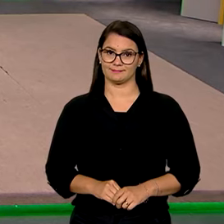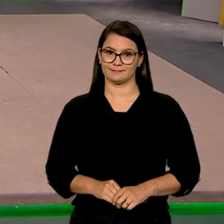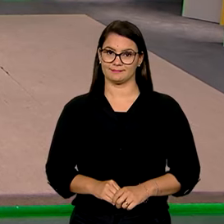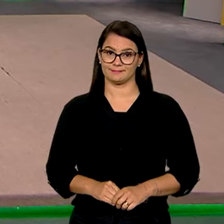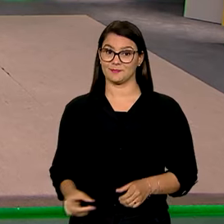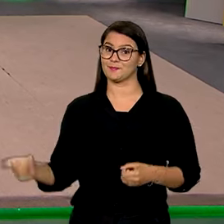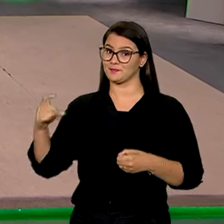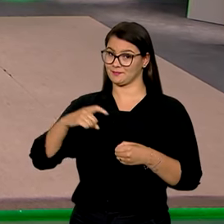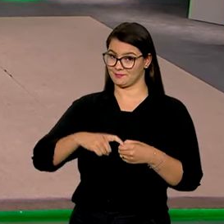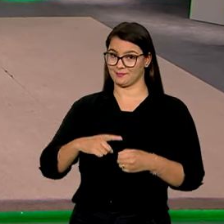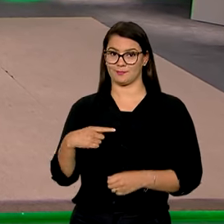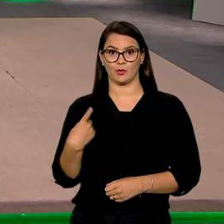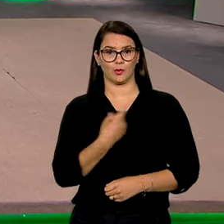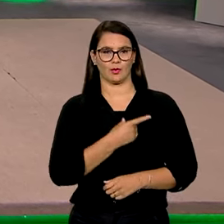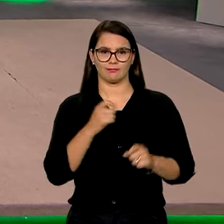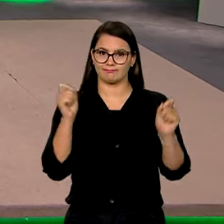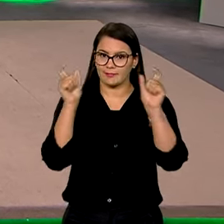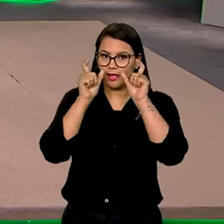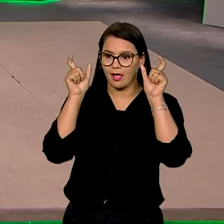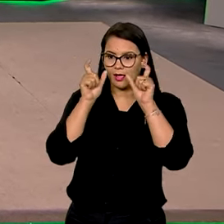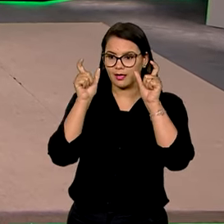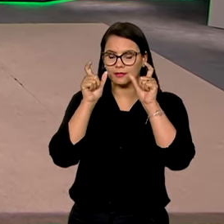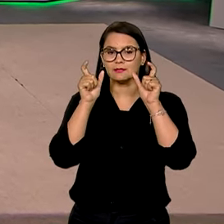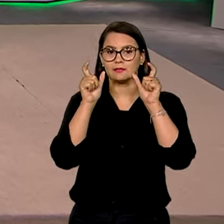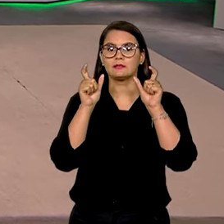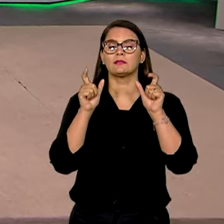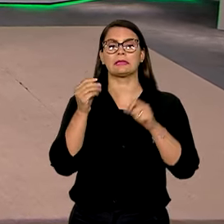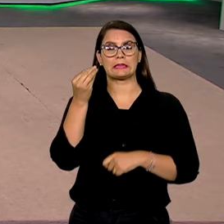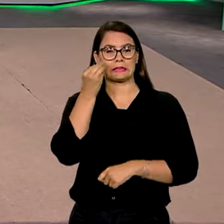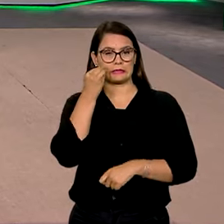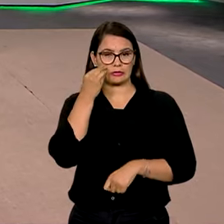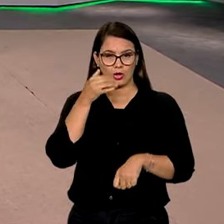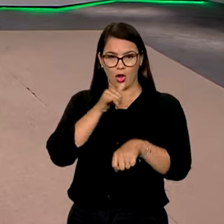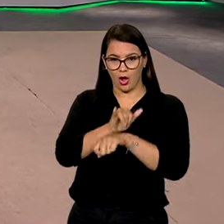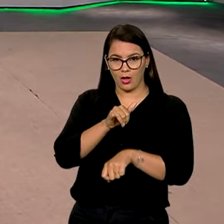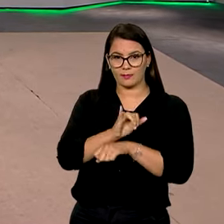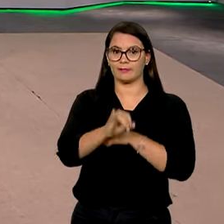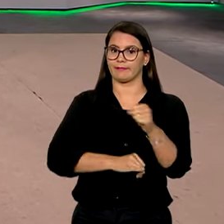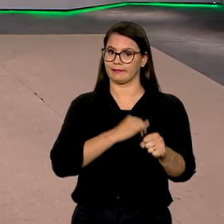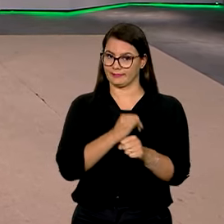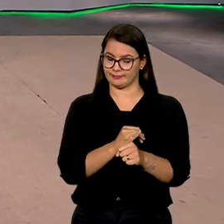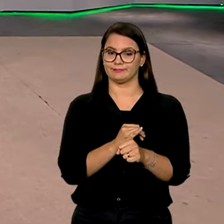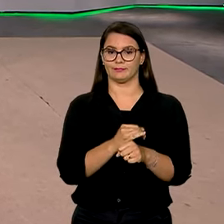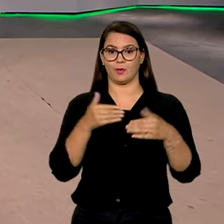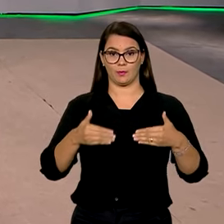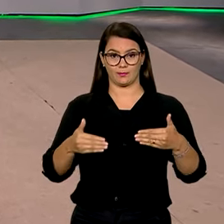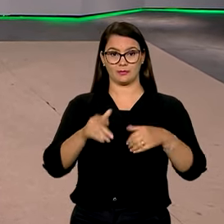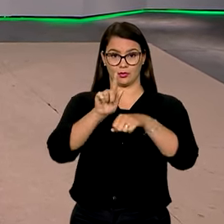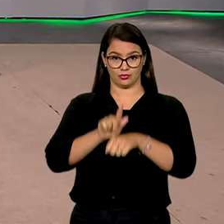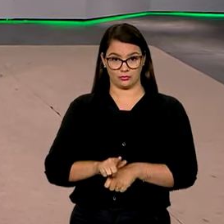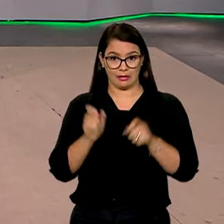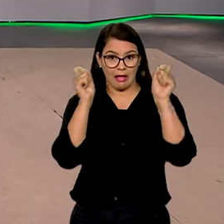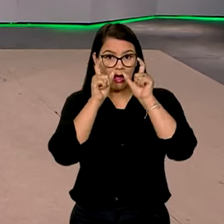Já estamos de volta e a gente chama atenção agora, Carol, para mais uma tentativa de golpe pela internet. O Ministério da Gestão